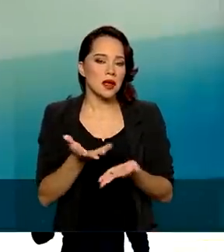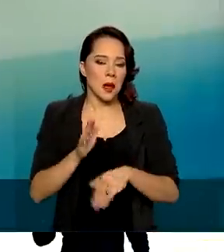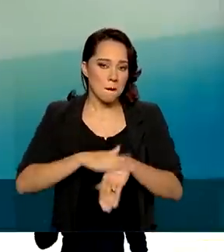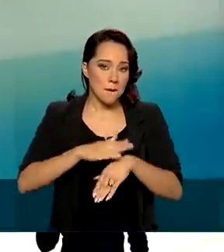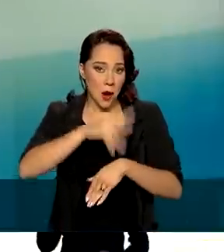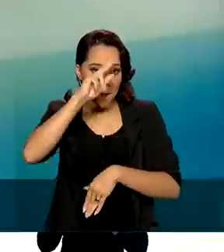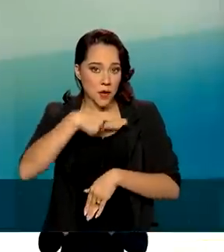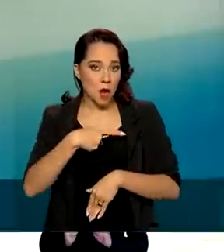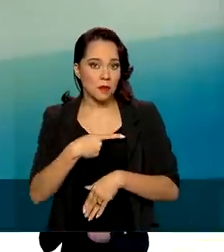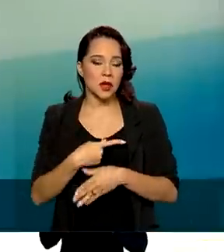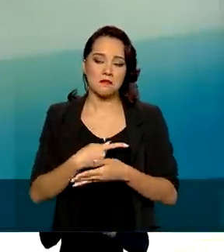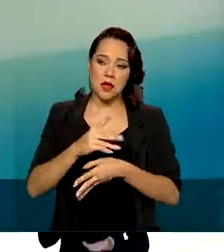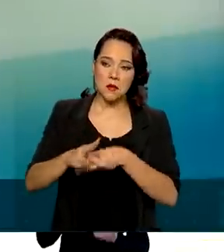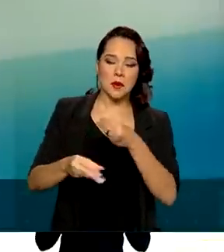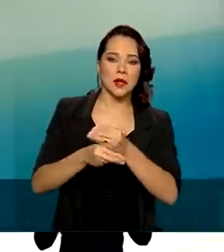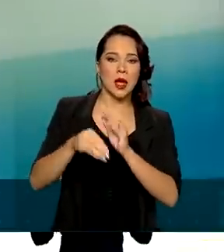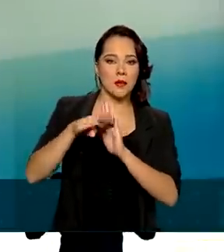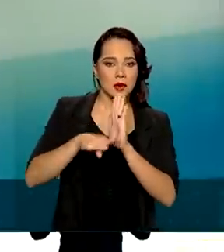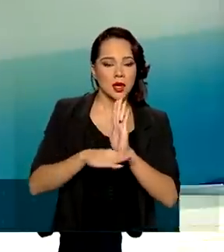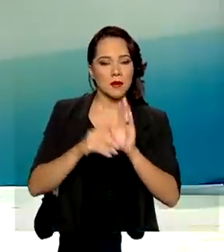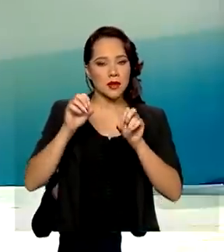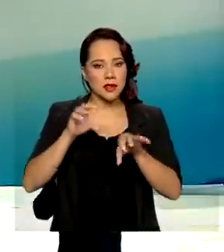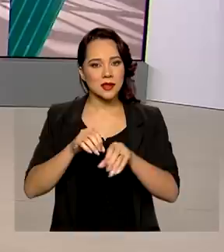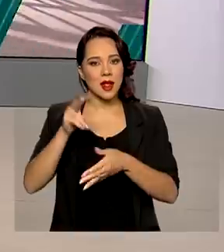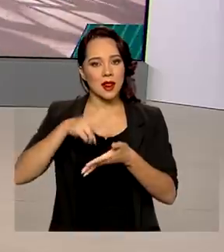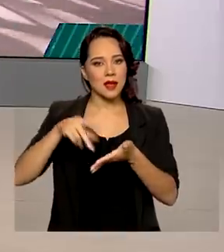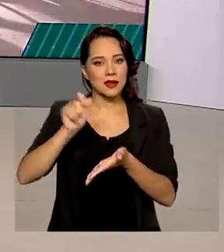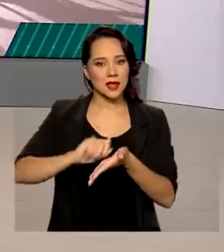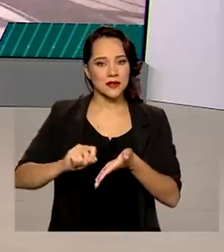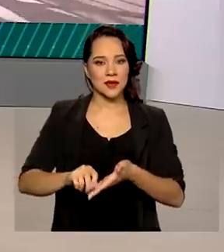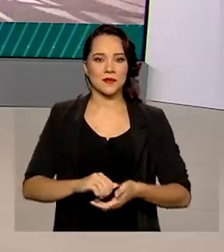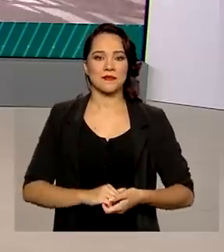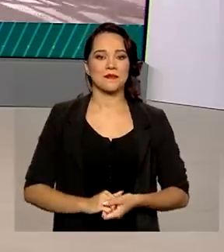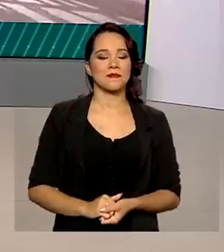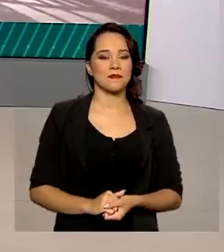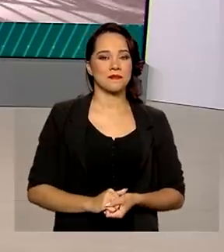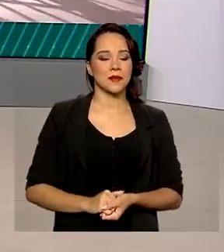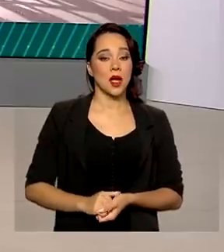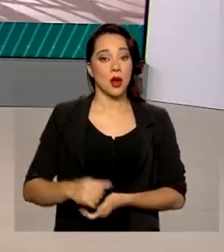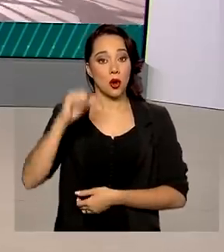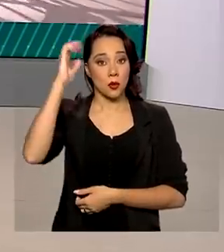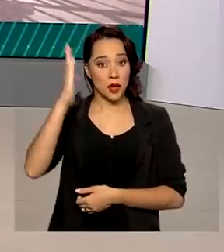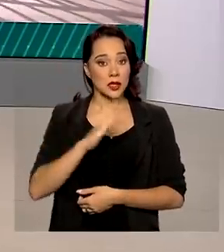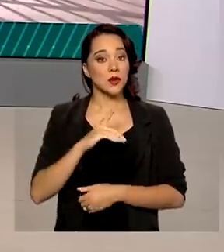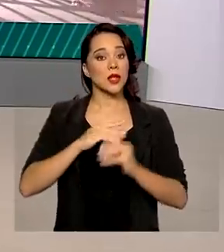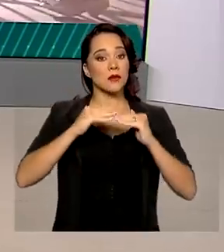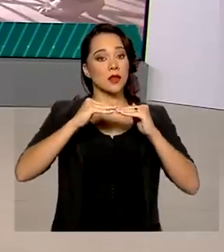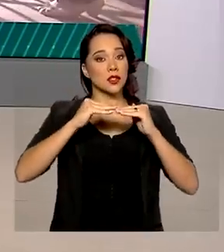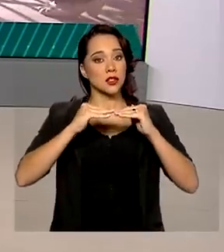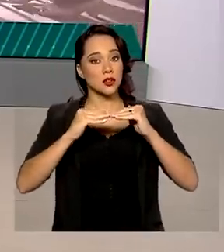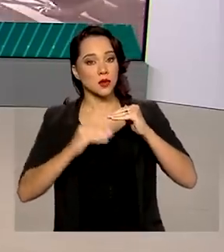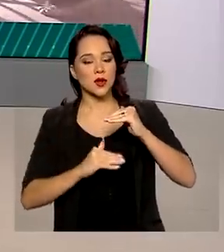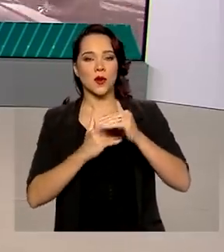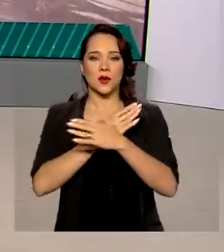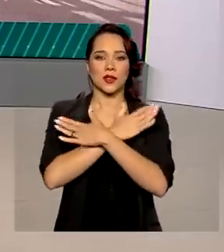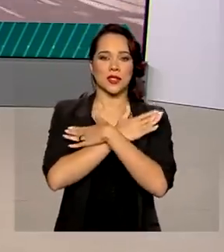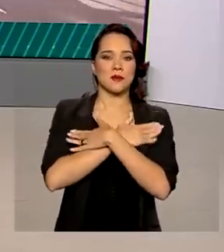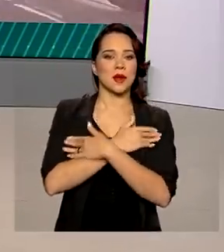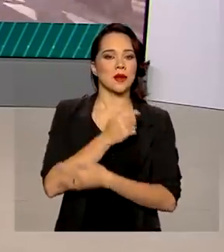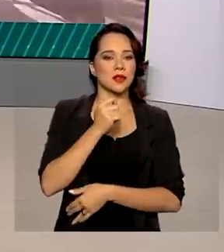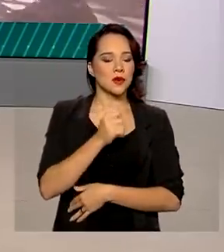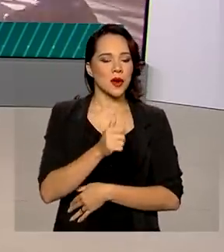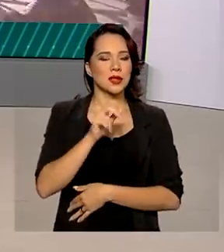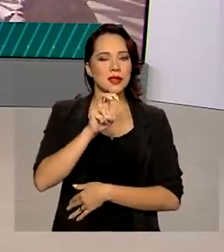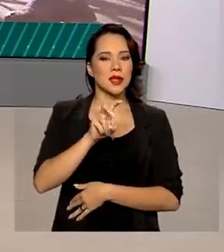própria, implementar turma de alfabetização. O Brasil registrou queda no desemprego de quase 5